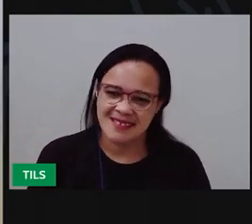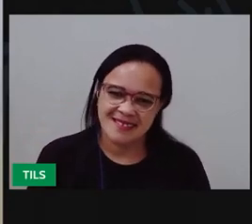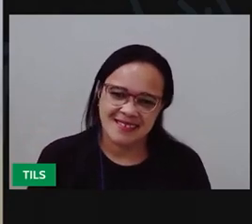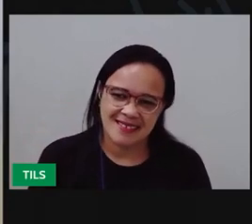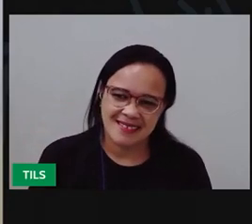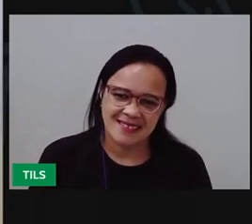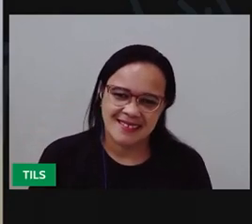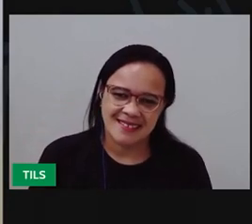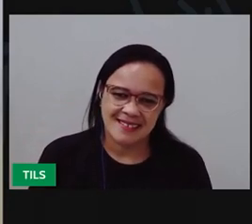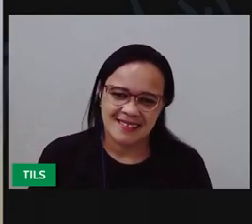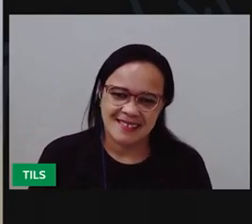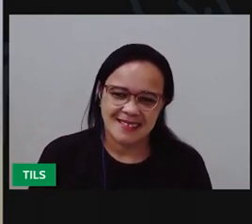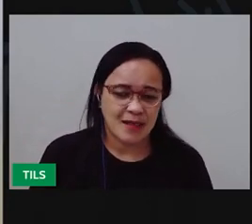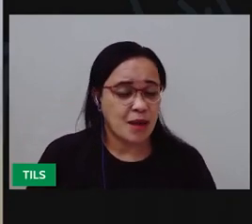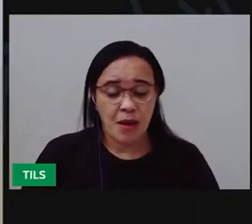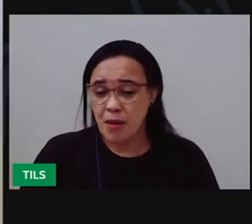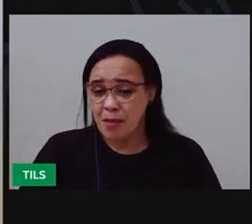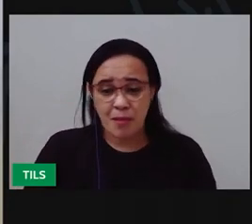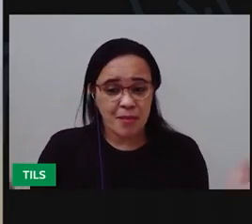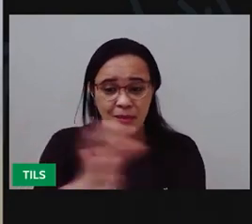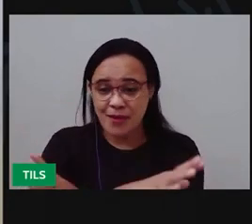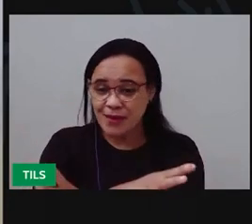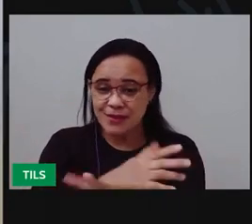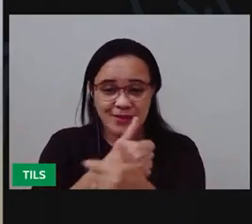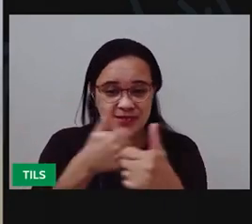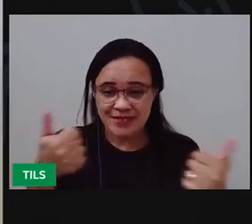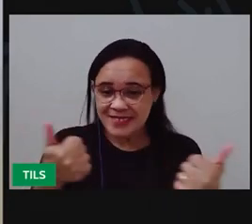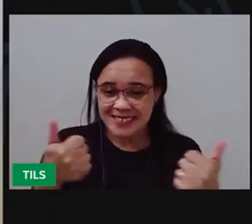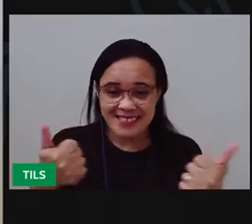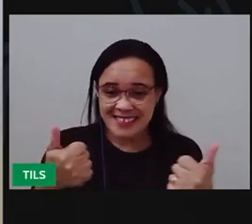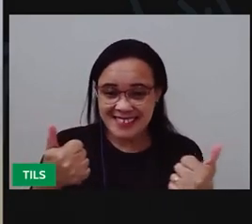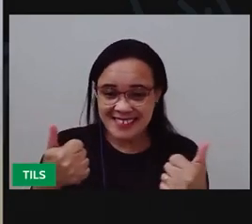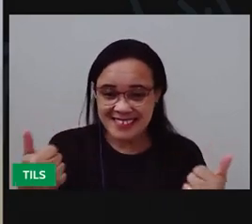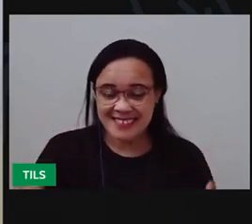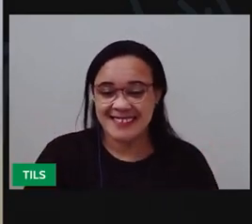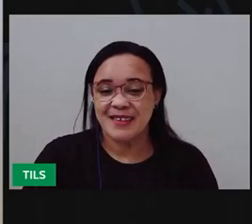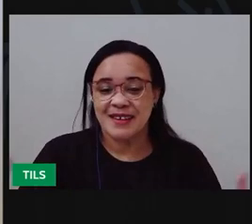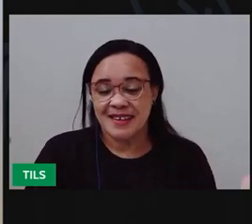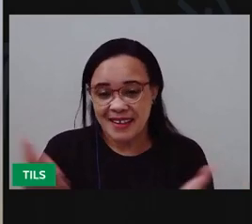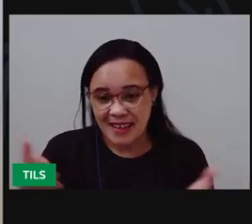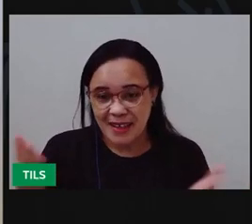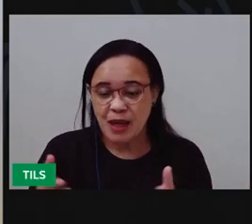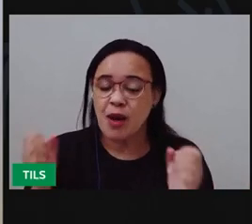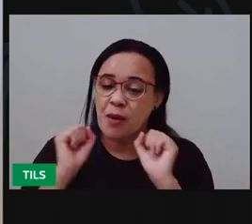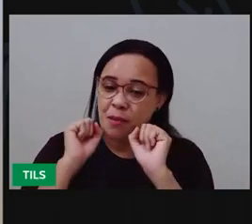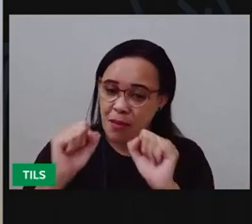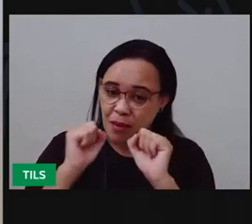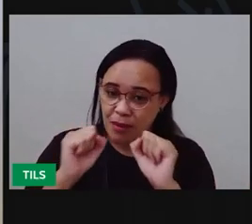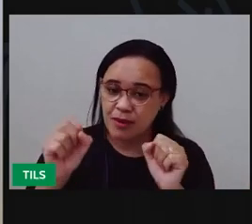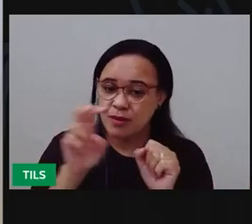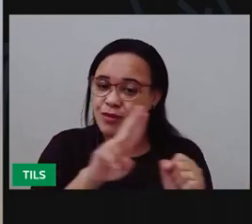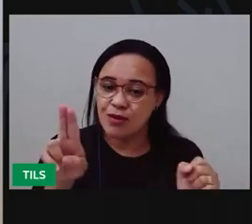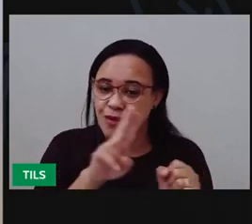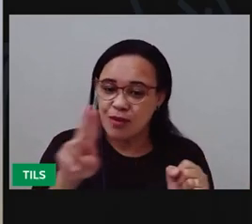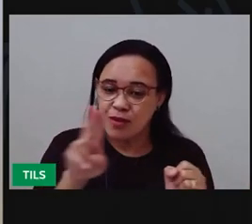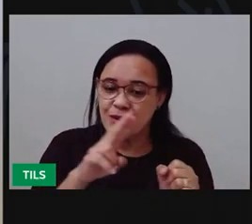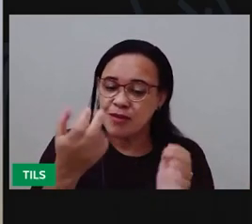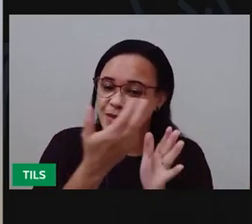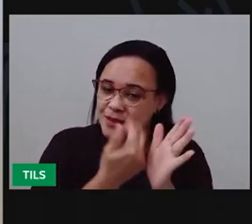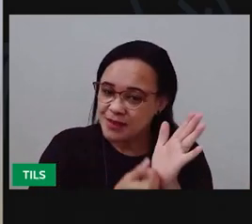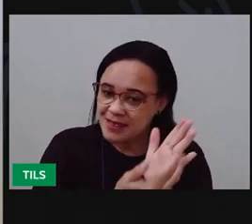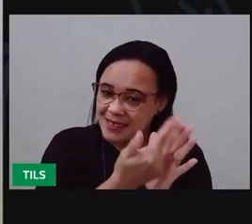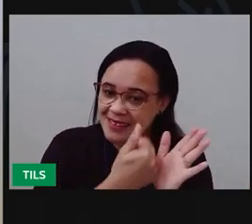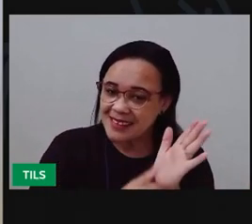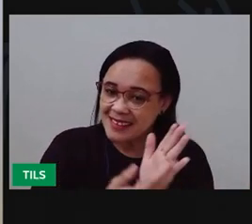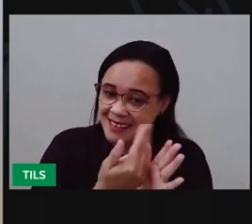Tá pronta a nossa xilogravura. Agora, você pode escrever aqui o nome do desenho que